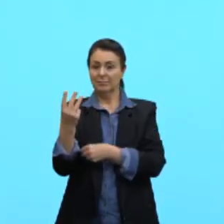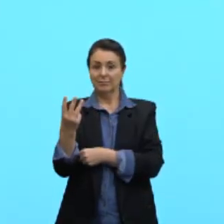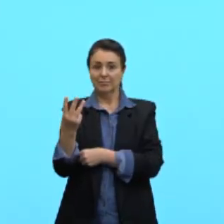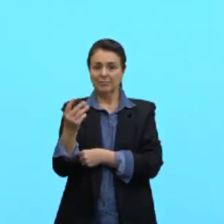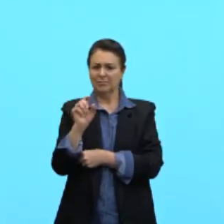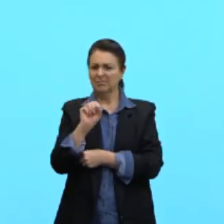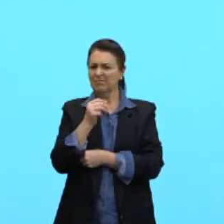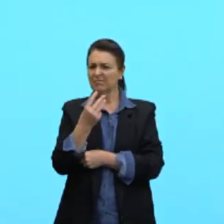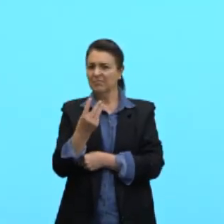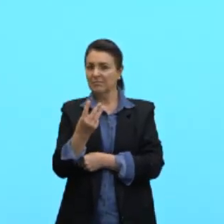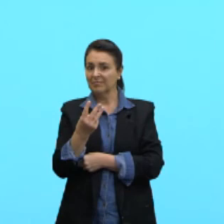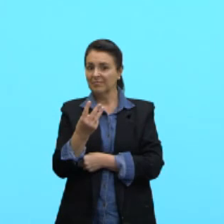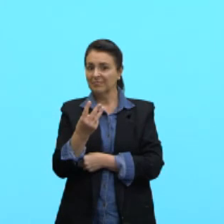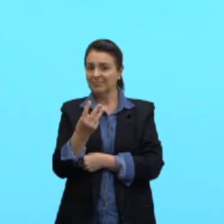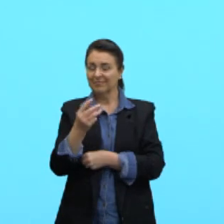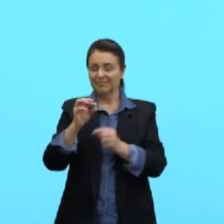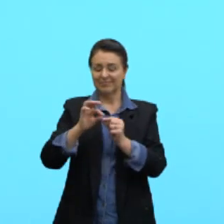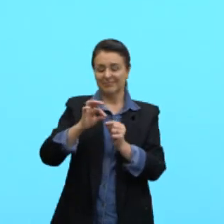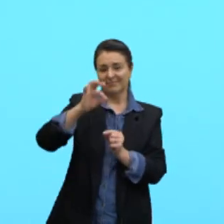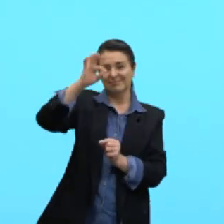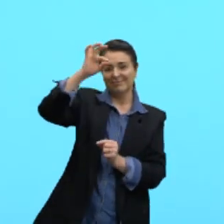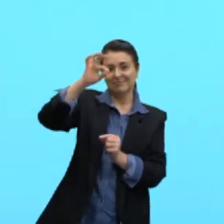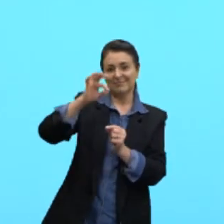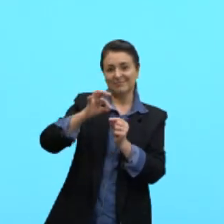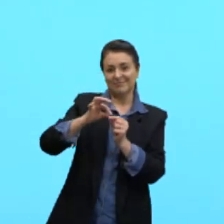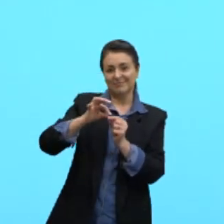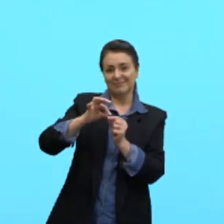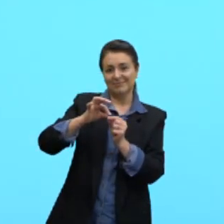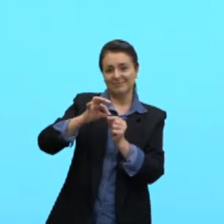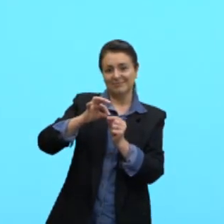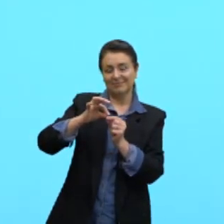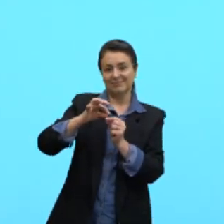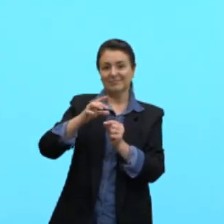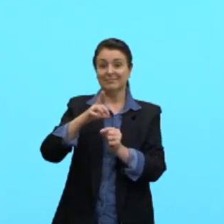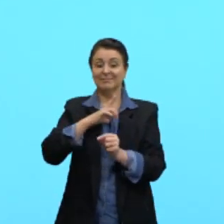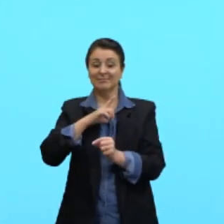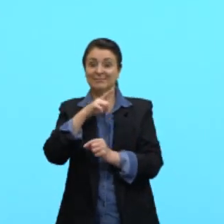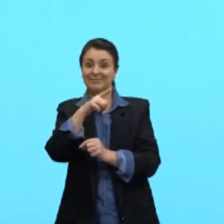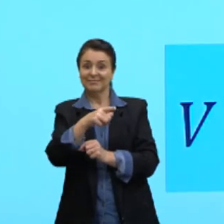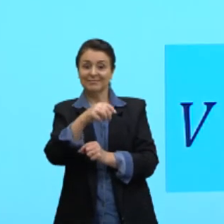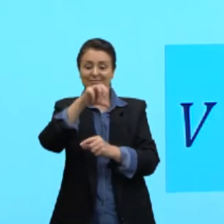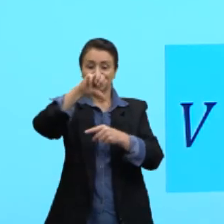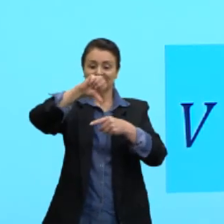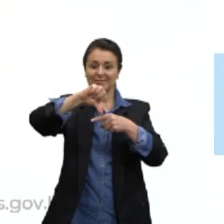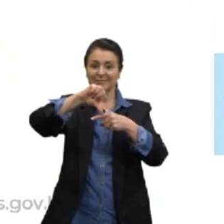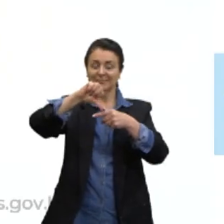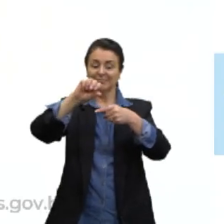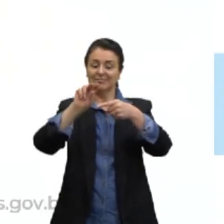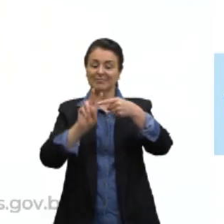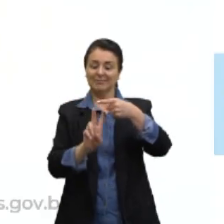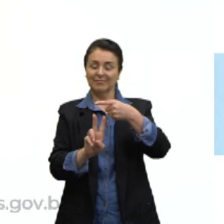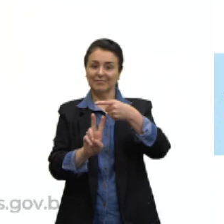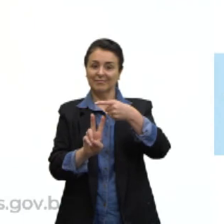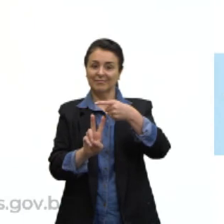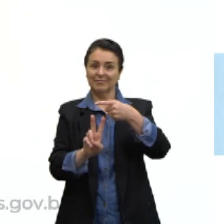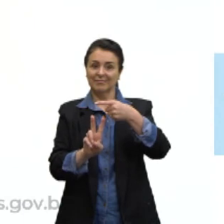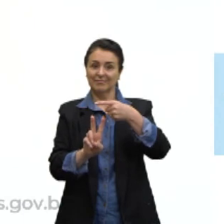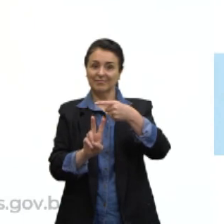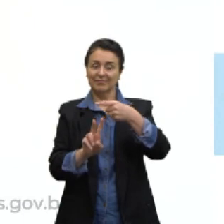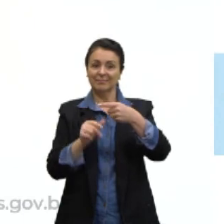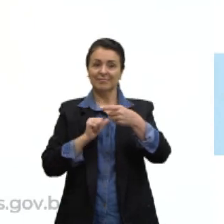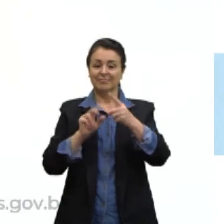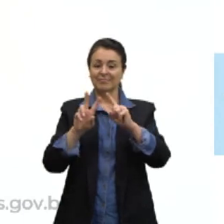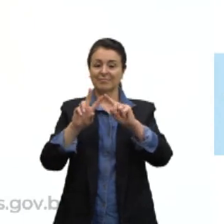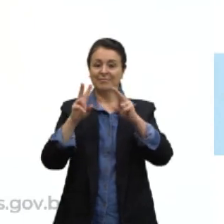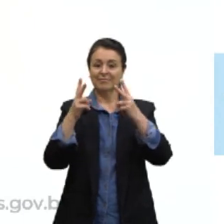é três? É a altura, certo? Então, eu tenho aqui nove meios. Então, nós temos ali que o volume